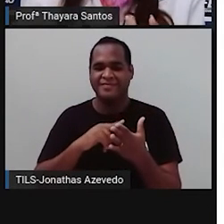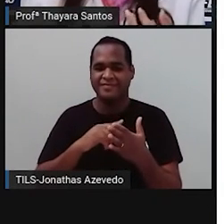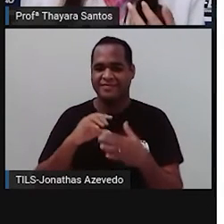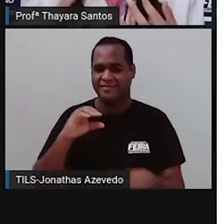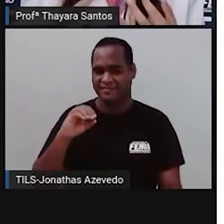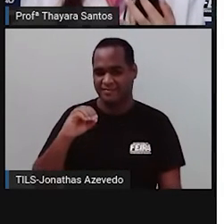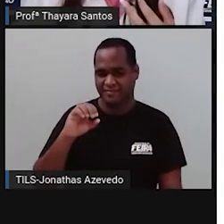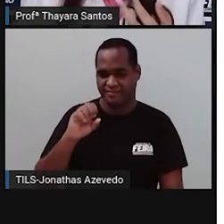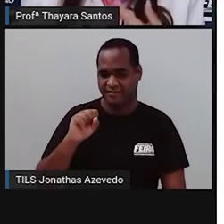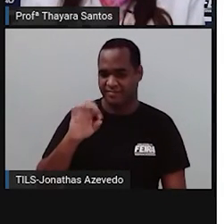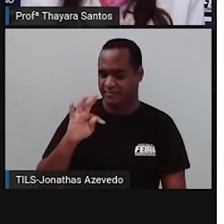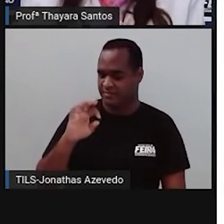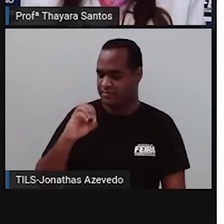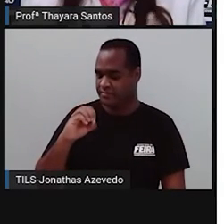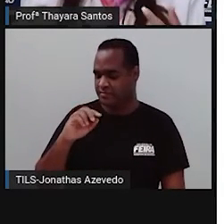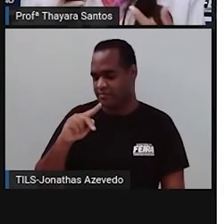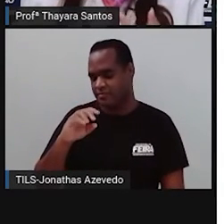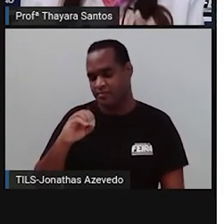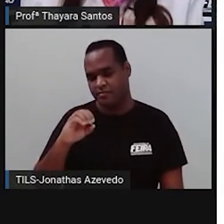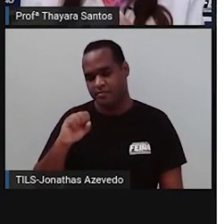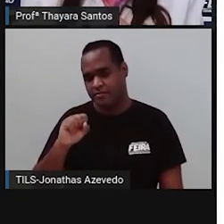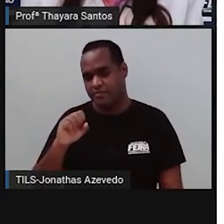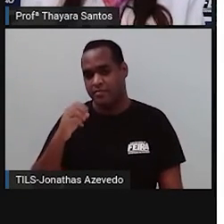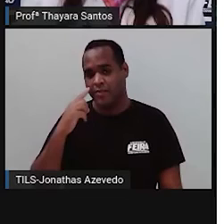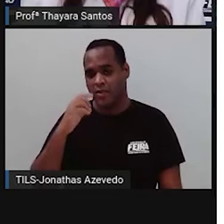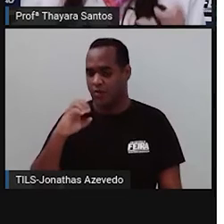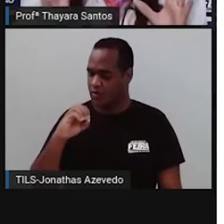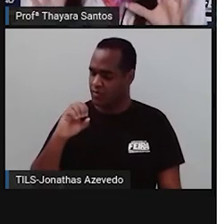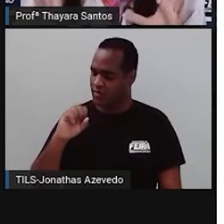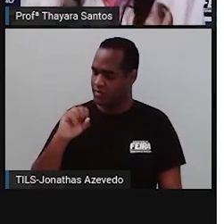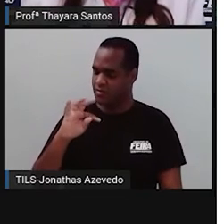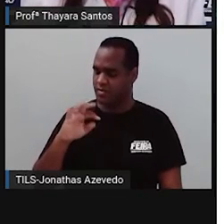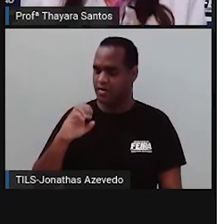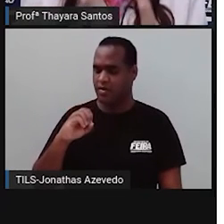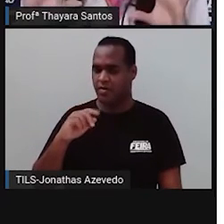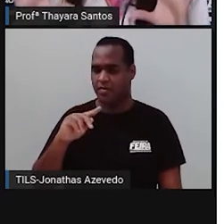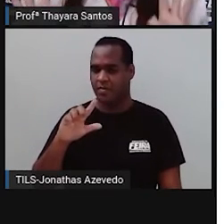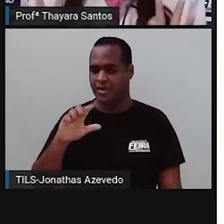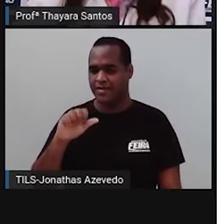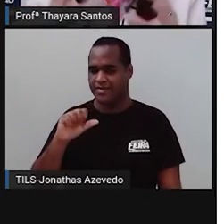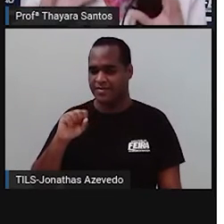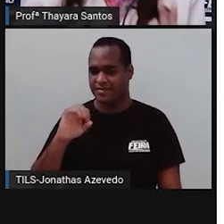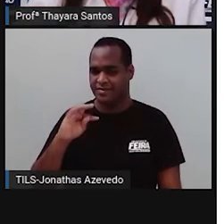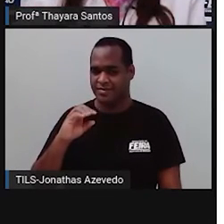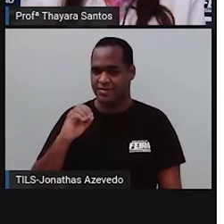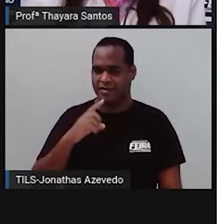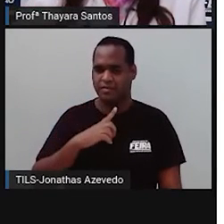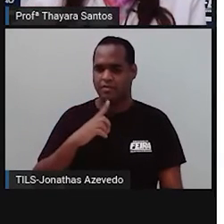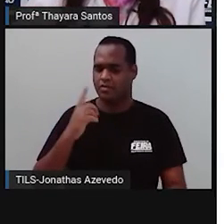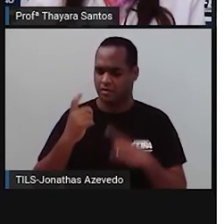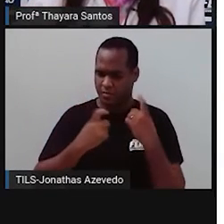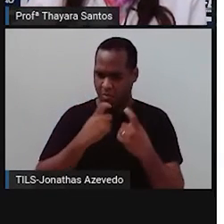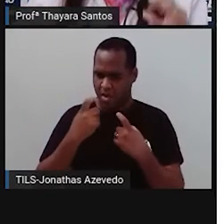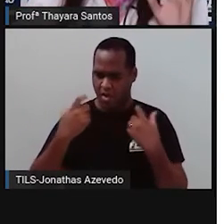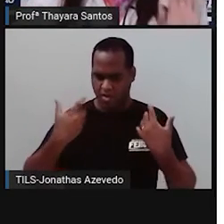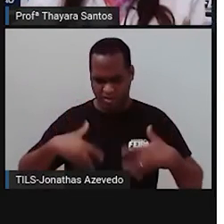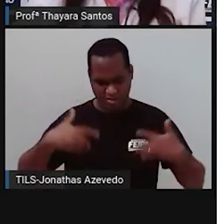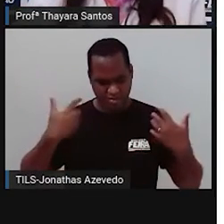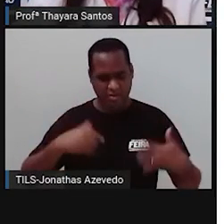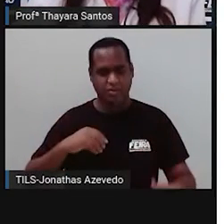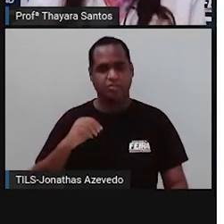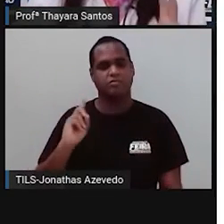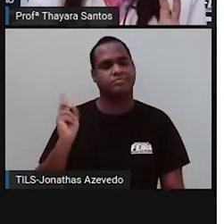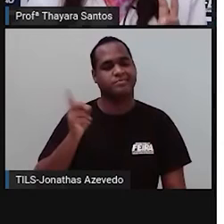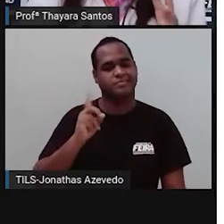osteócitos, os osteoblastos e os osteoclastos. Esses nomes difíceis, vocês não precisam se preocupar nesse momento. Mas